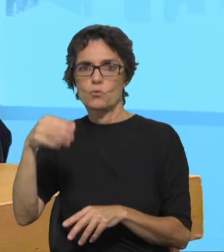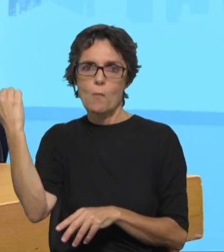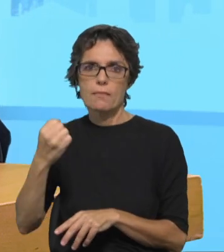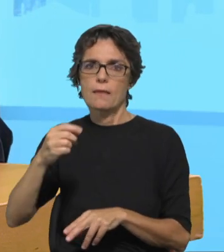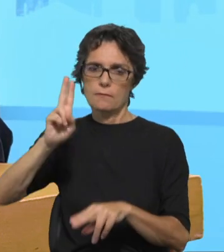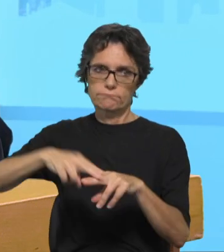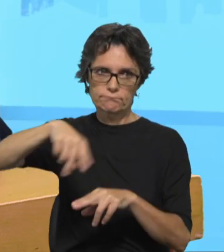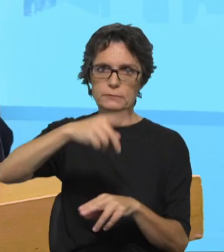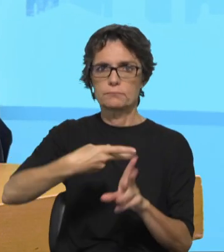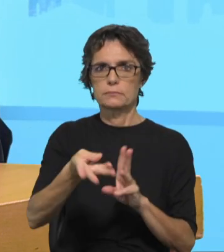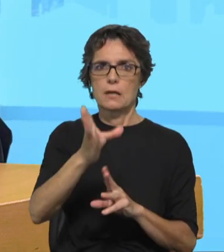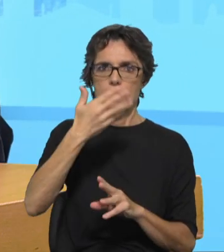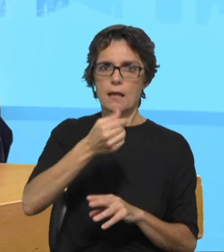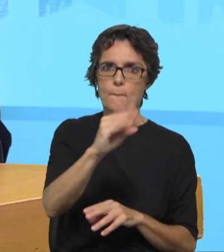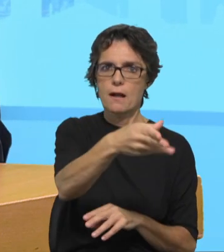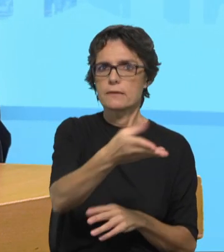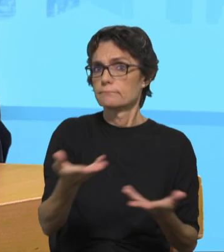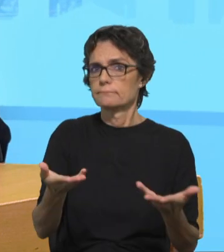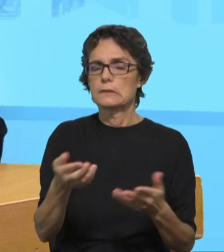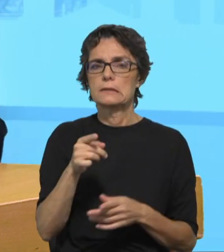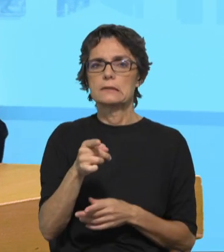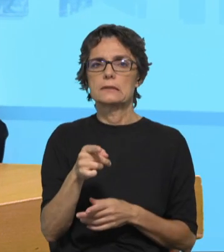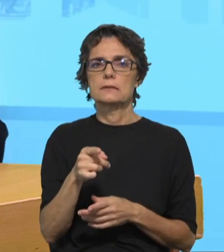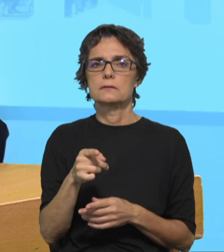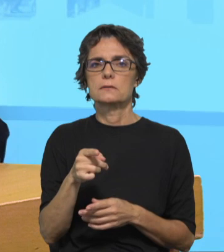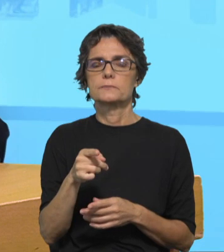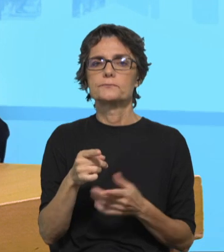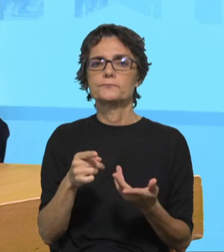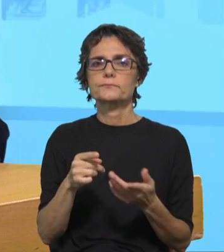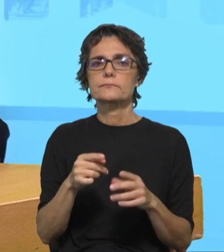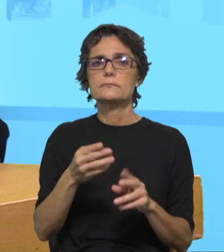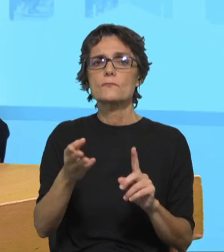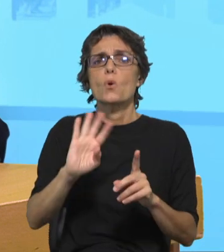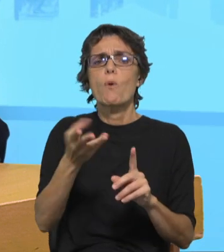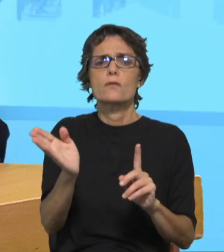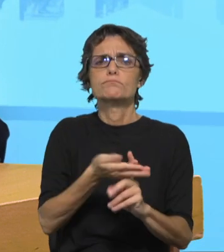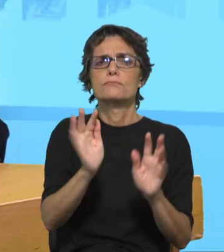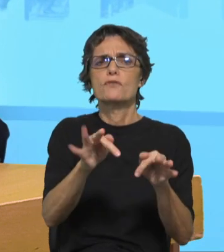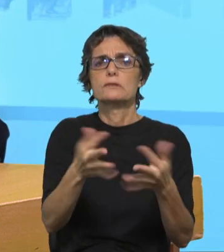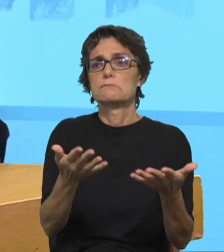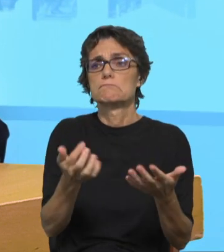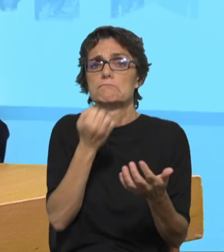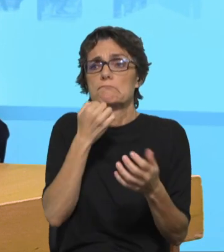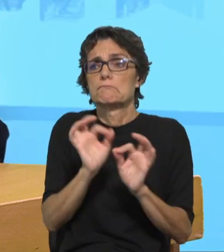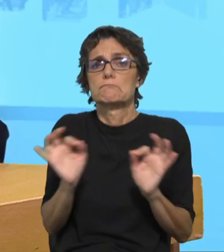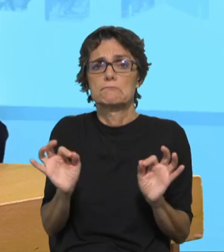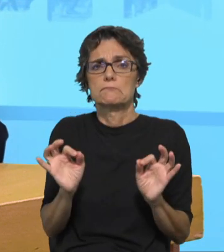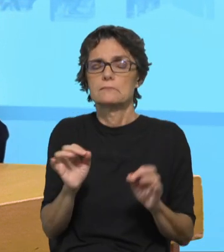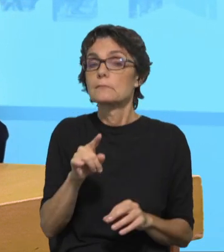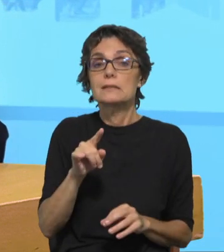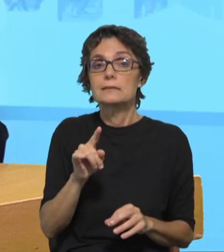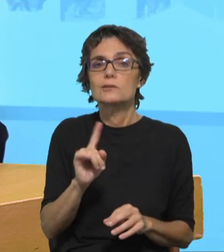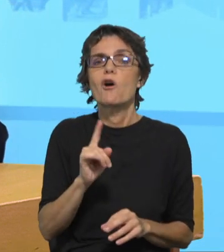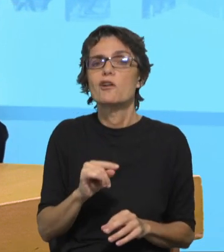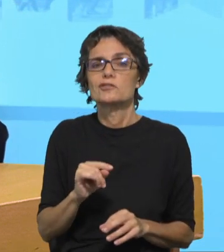ideia é, terminado a pena, a pessoa já está satisfeita. Mas isso não é propriamente perdoar, isso é